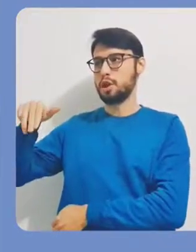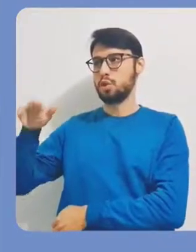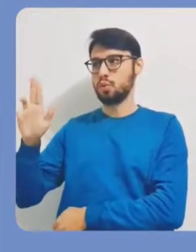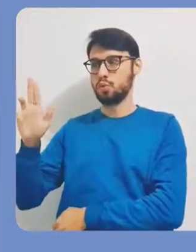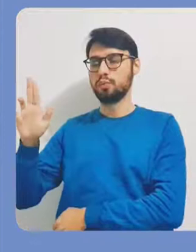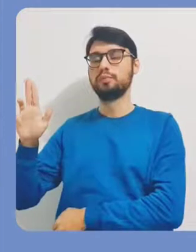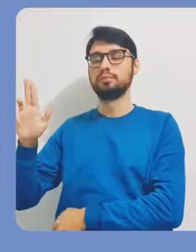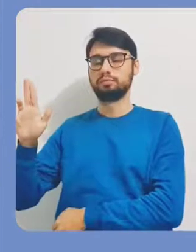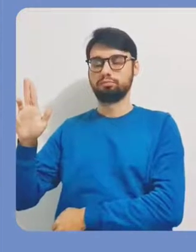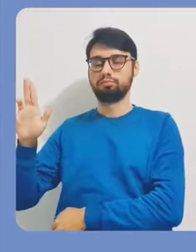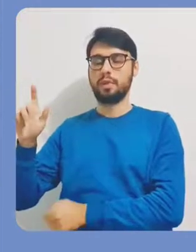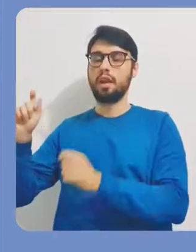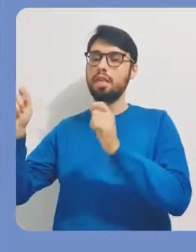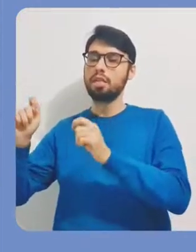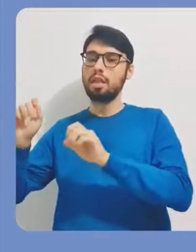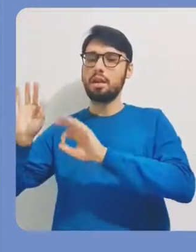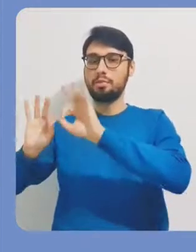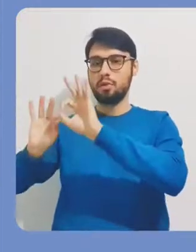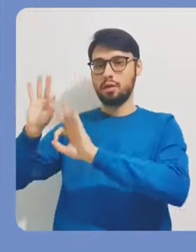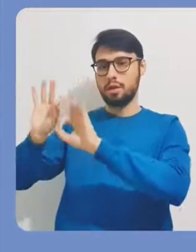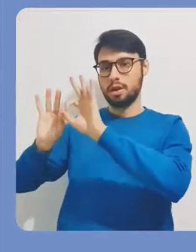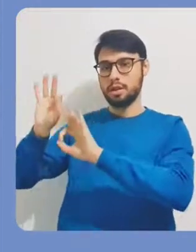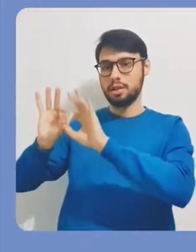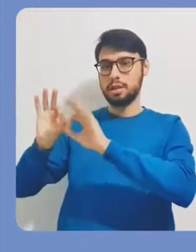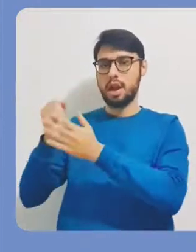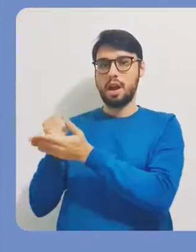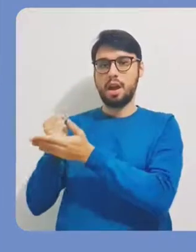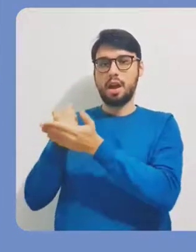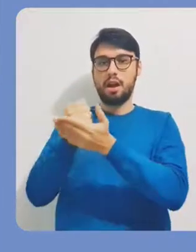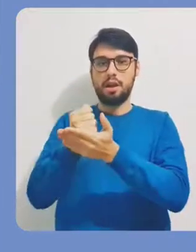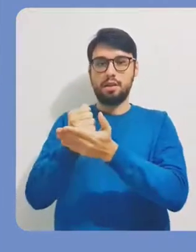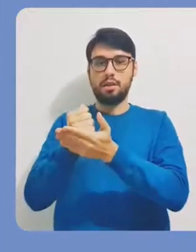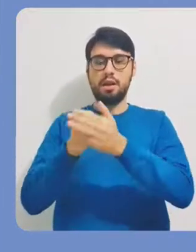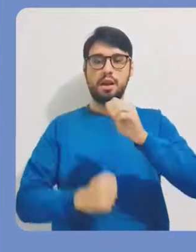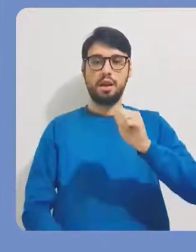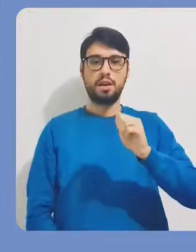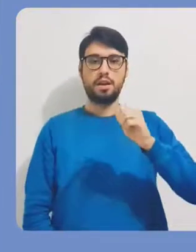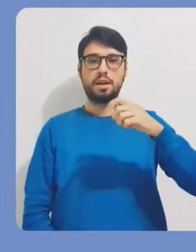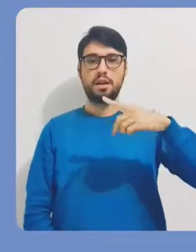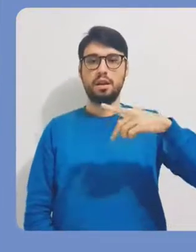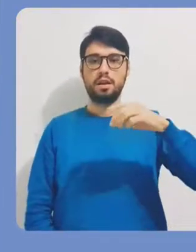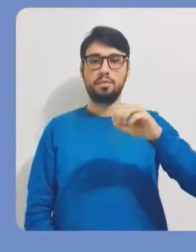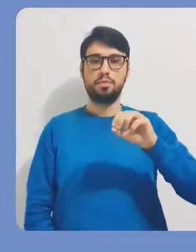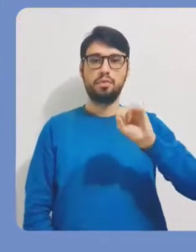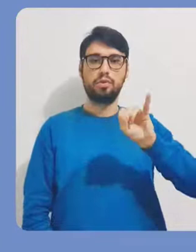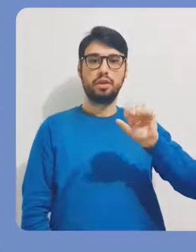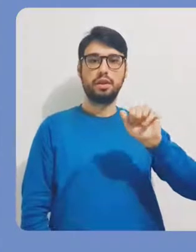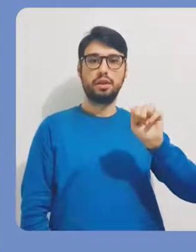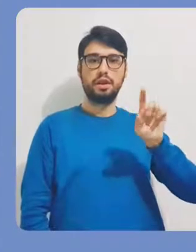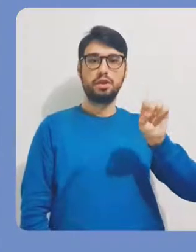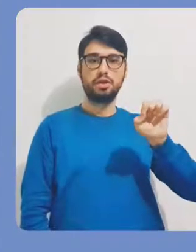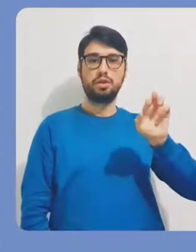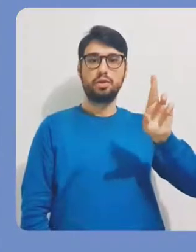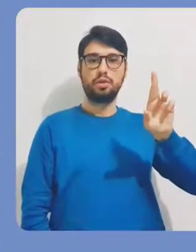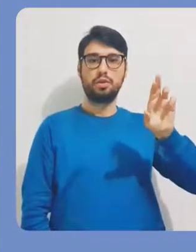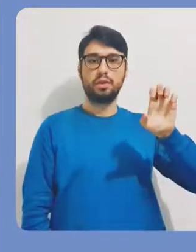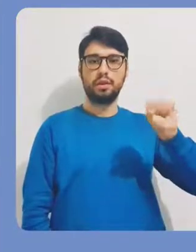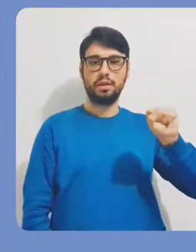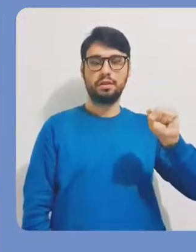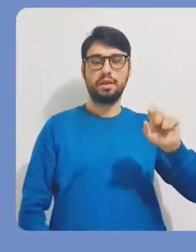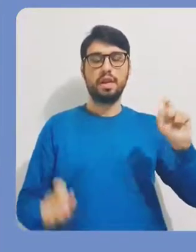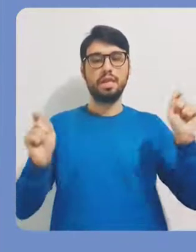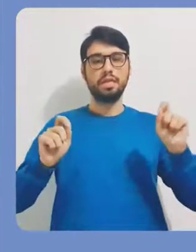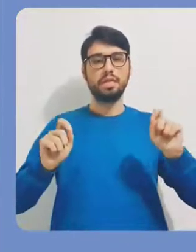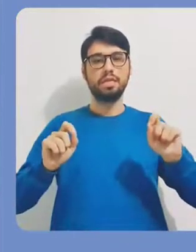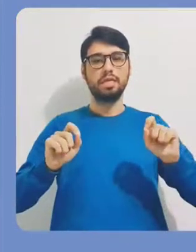para o menu anterior e agora, por fim, eu posso ainda configurar as funções de apoiadores. Os apoiadores, eles vão